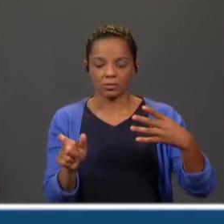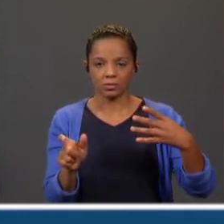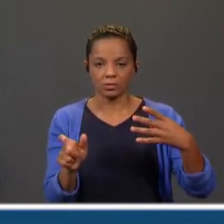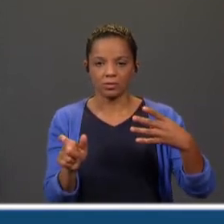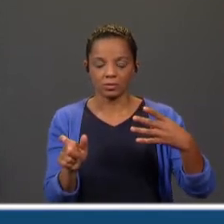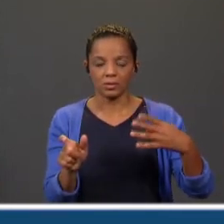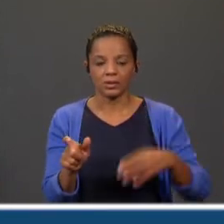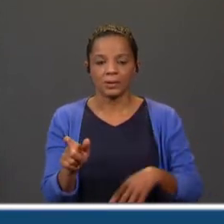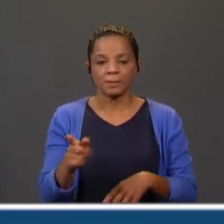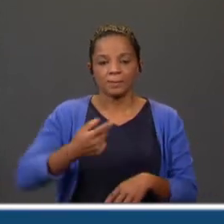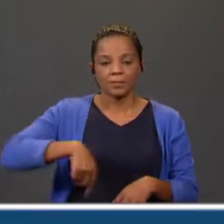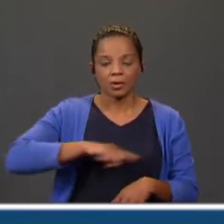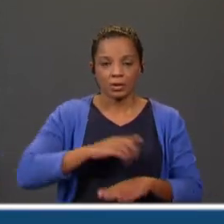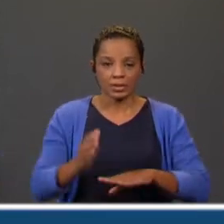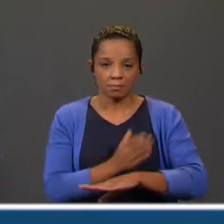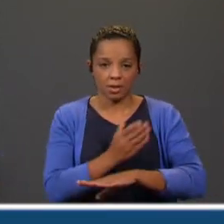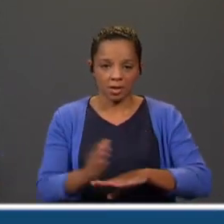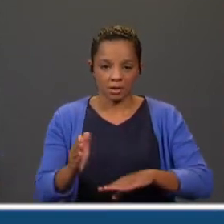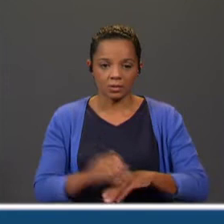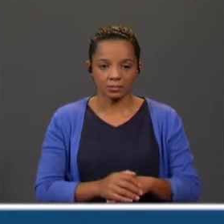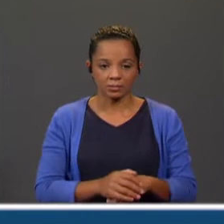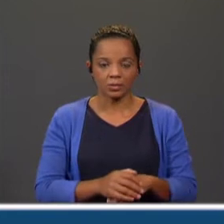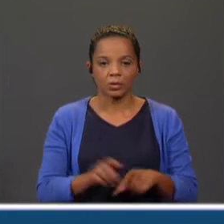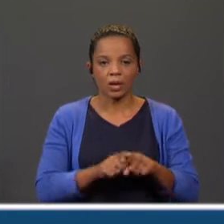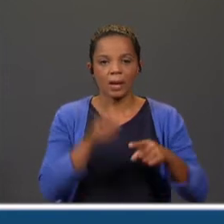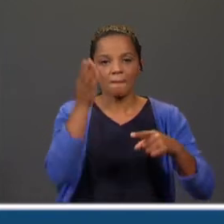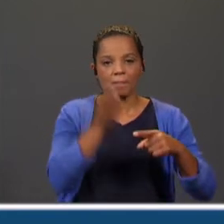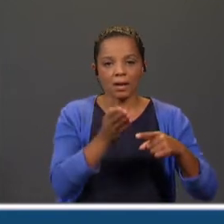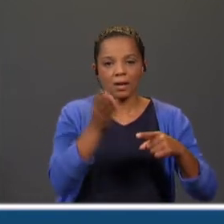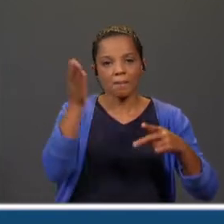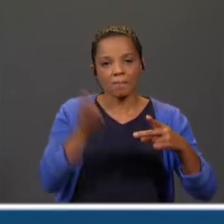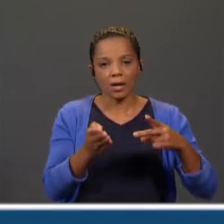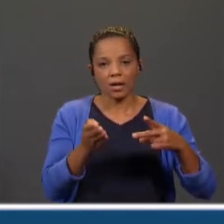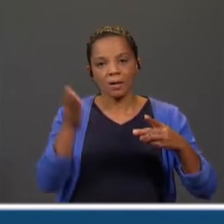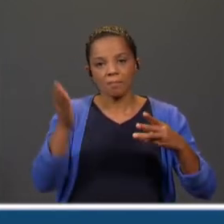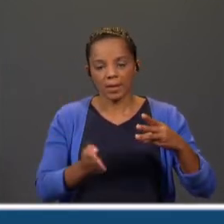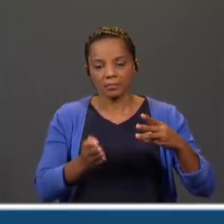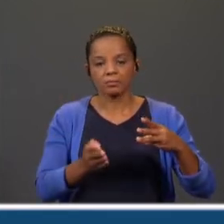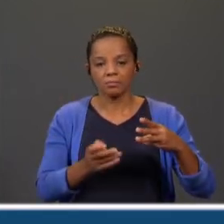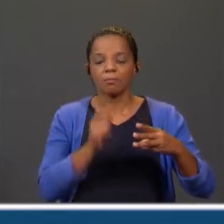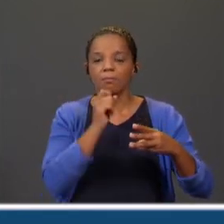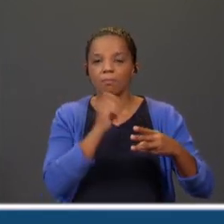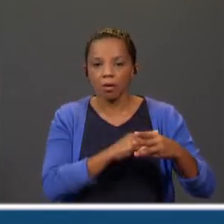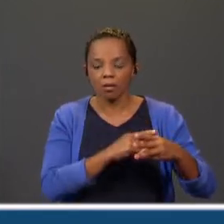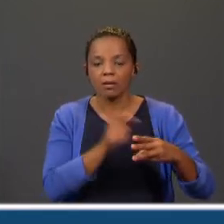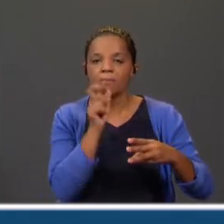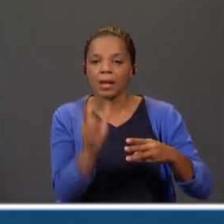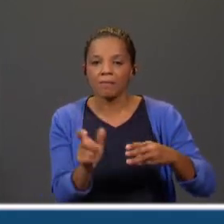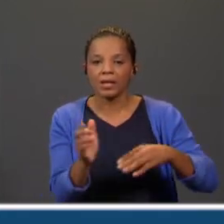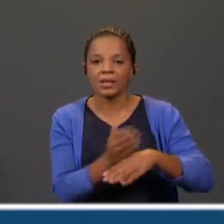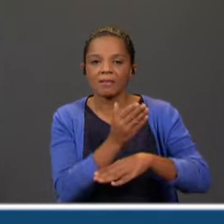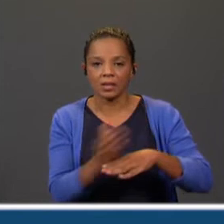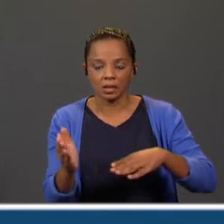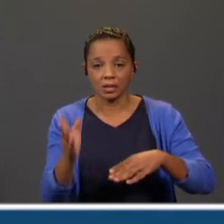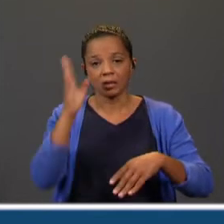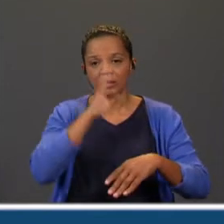e vamos separar com uma barrinha o local onde as palavras podem ser divididas para